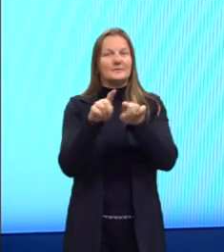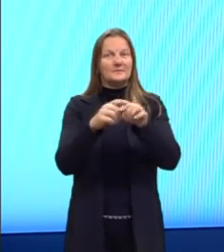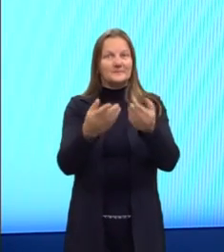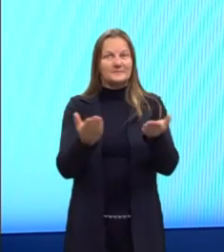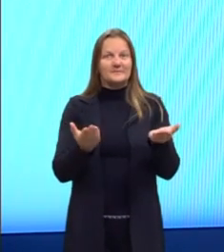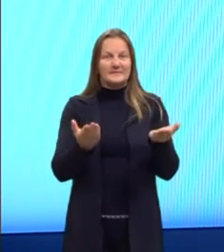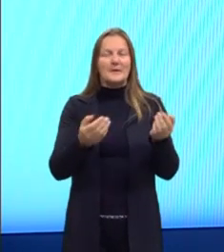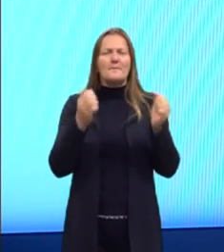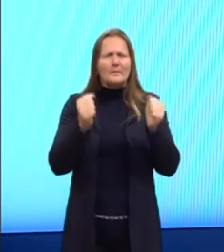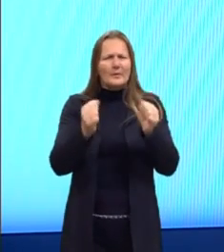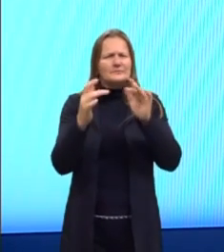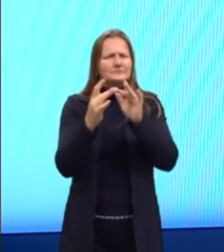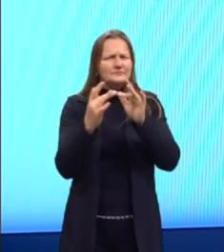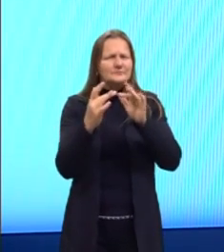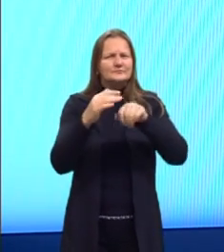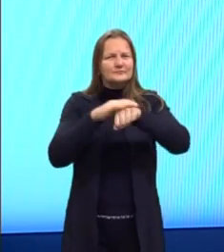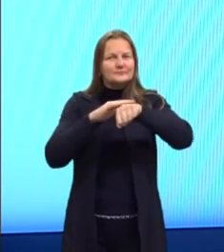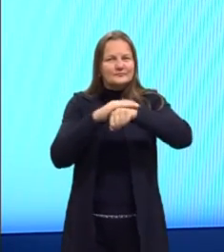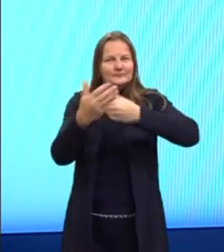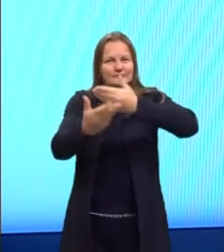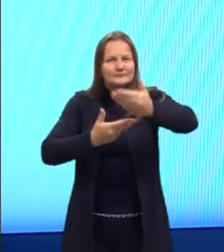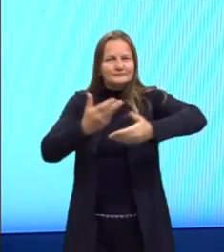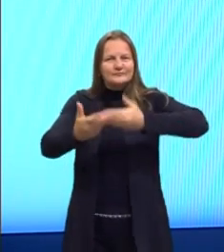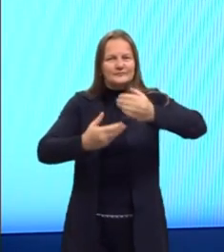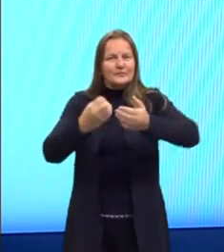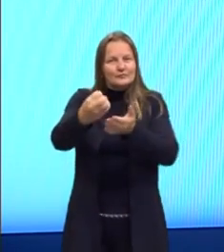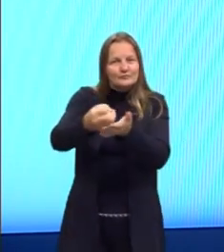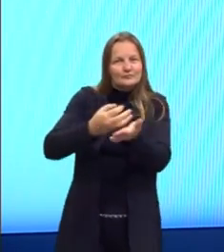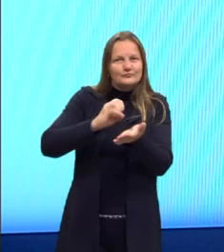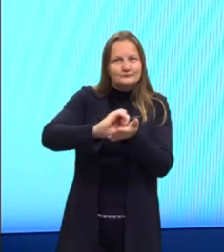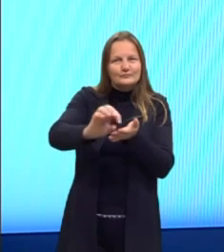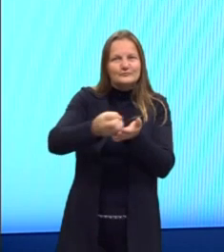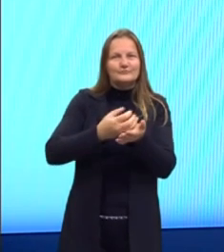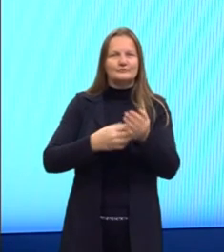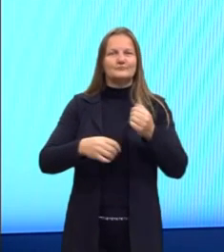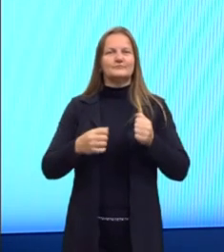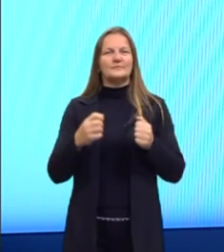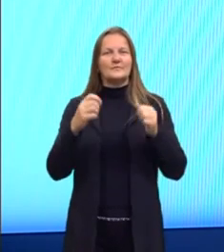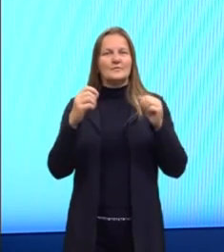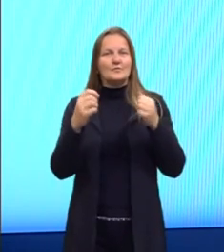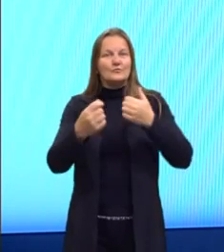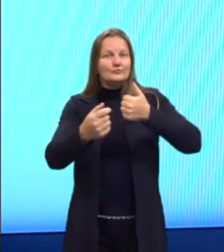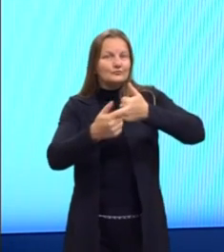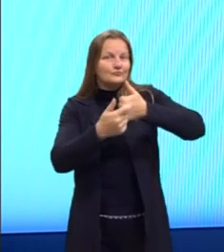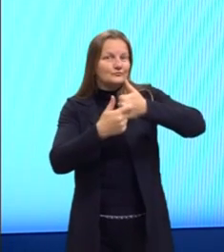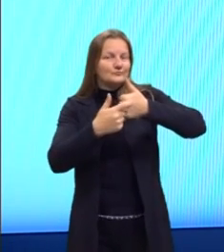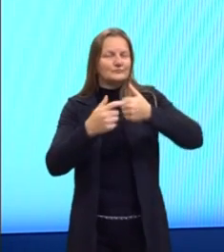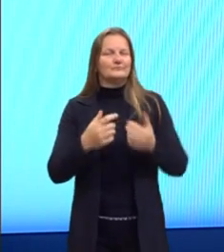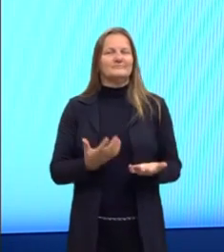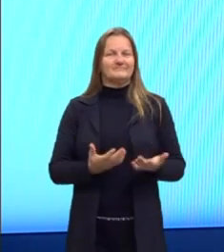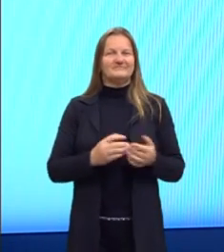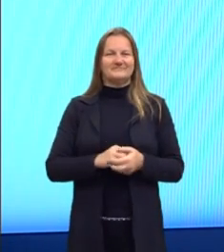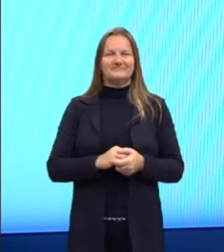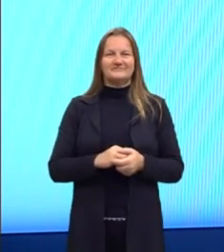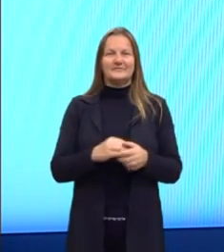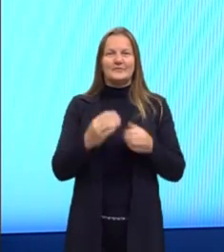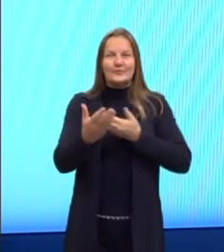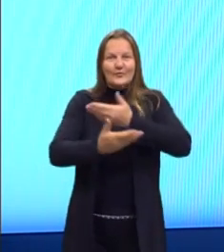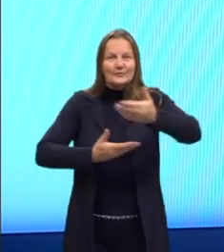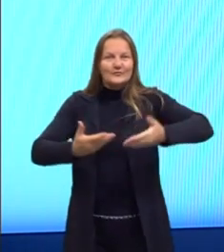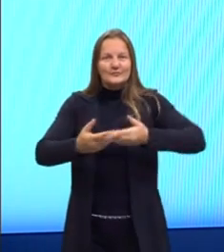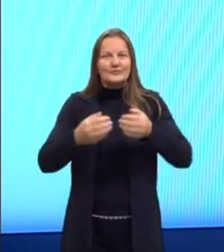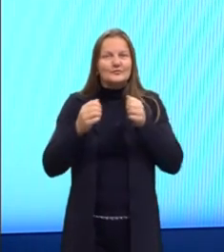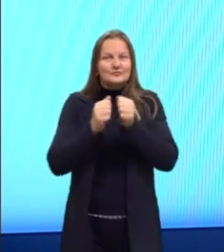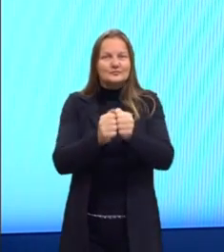eu peço então que vocês entrem em contato, mandem mensagem, postem nos stories, marquem, para que a gente possa ir